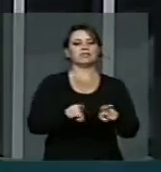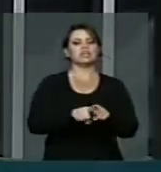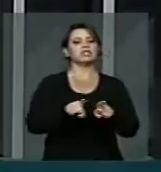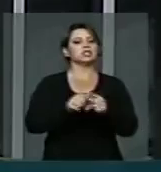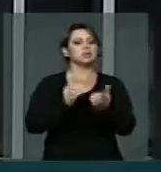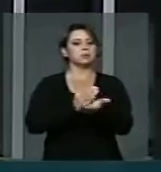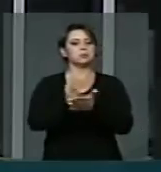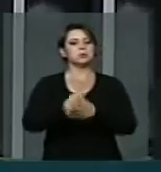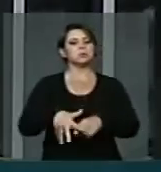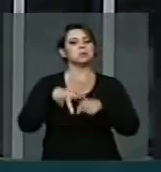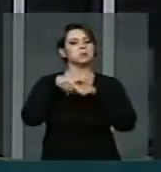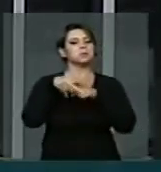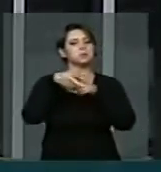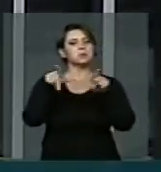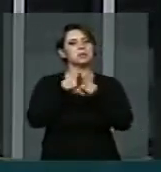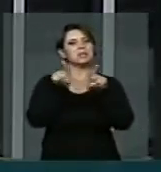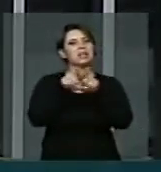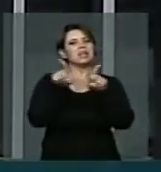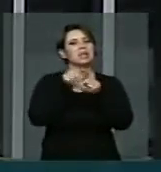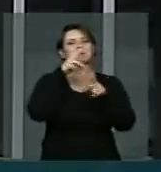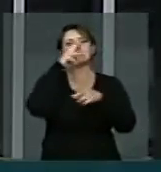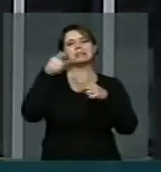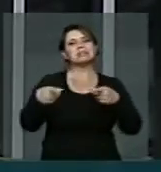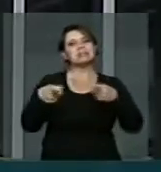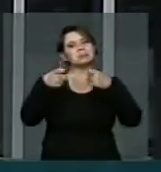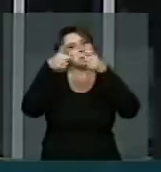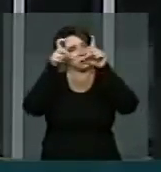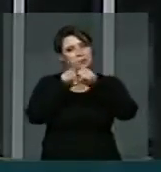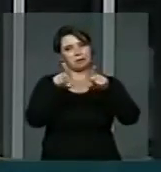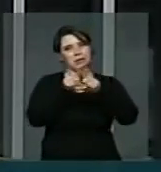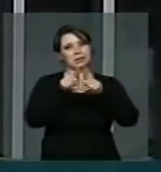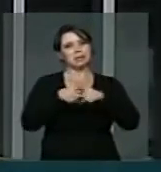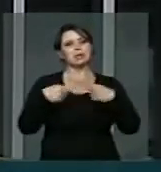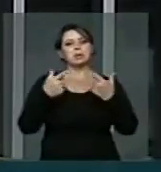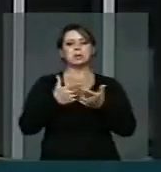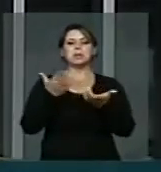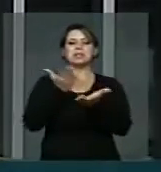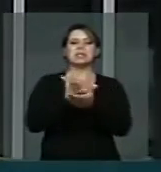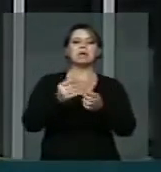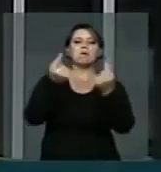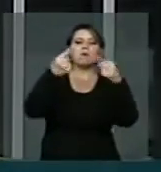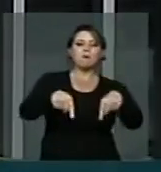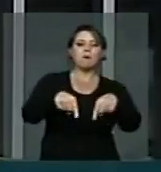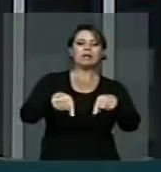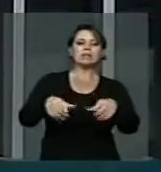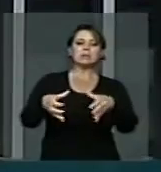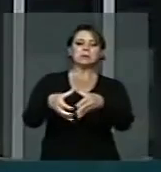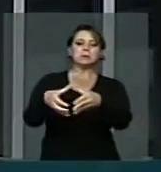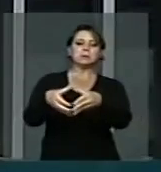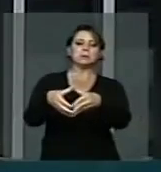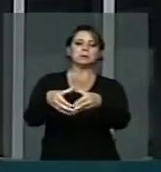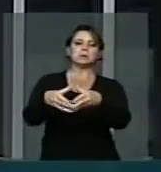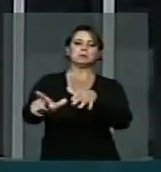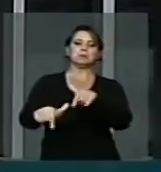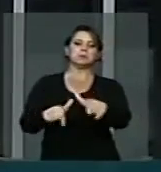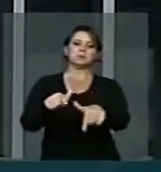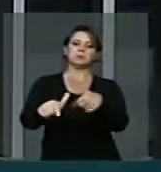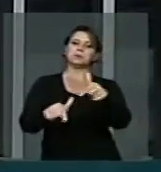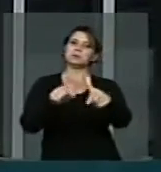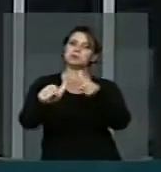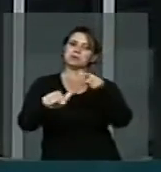cavalaria e da artilharia da época contra as classes trabalhadoras. E assim a história dos